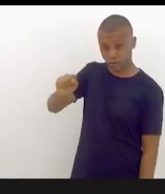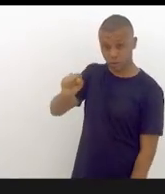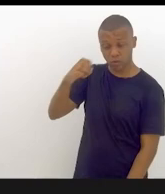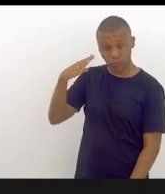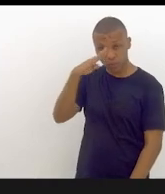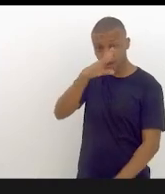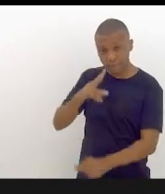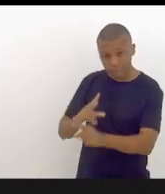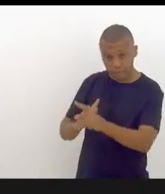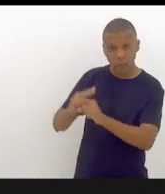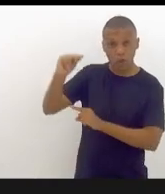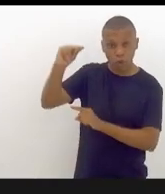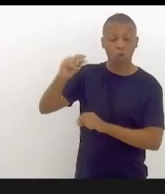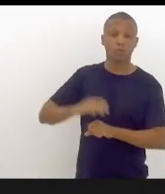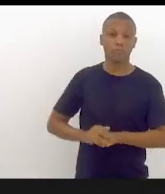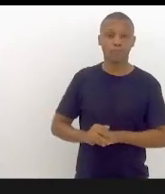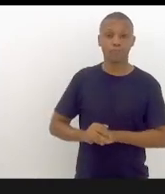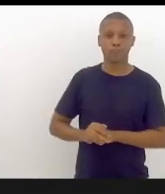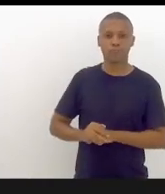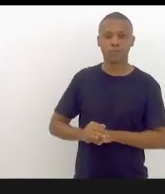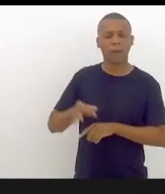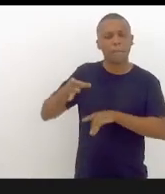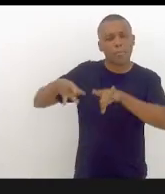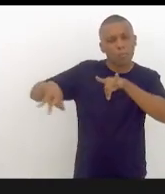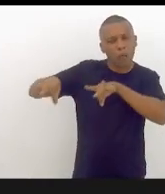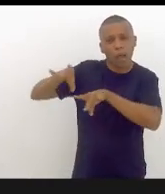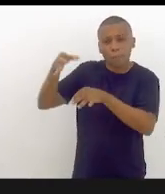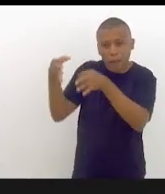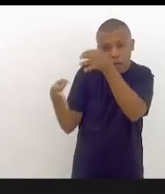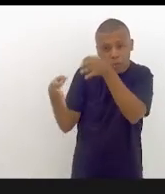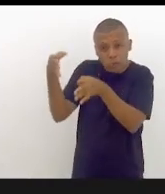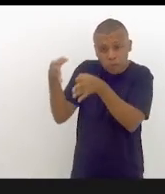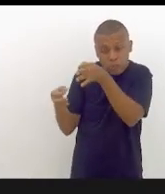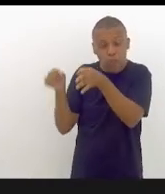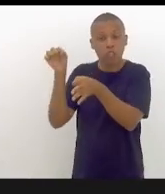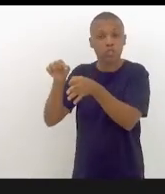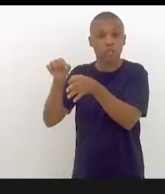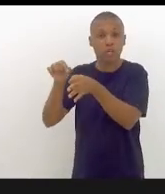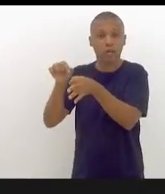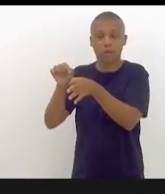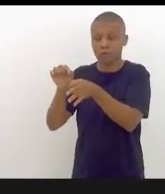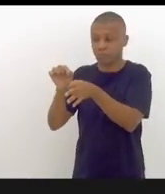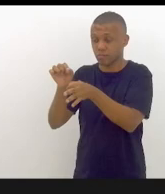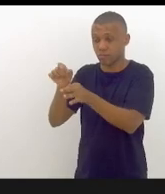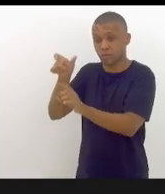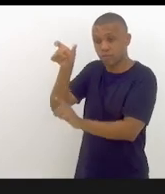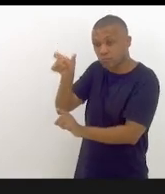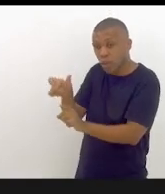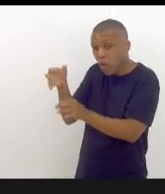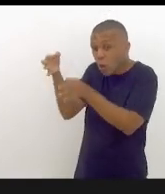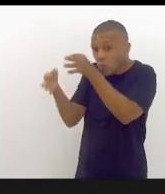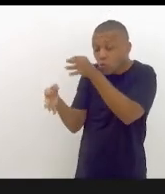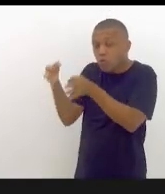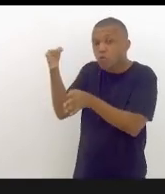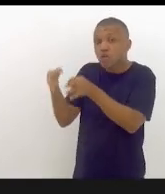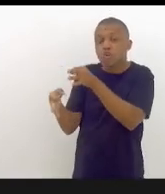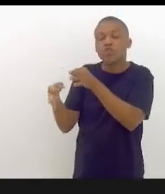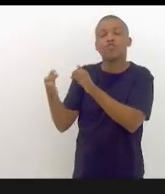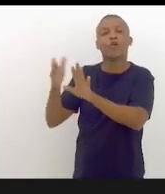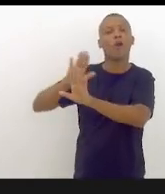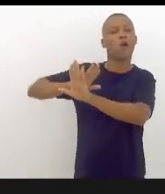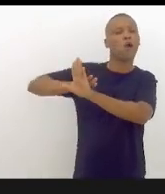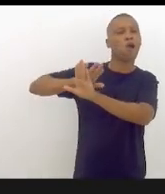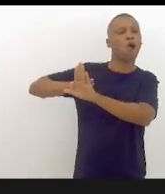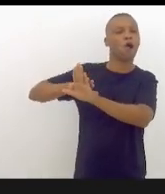manipulado pela justiça por um juiz, um juiz parcial que teve